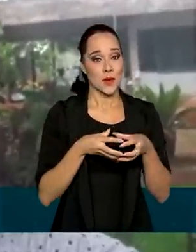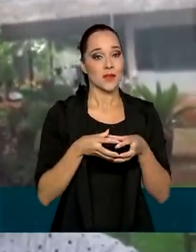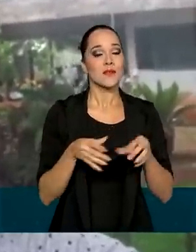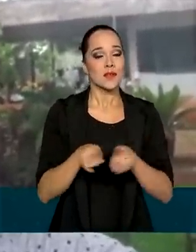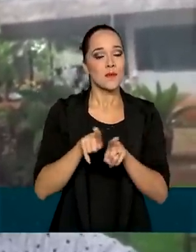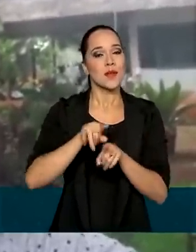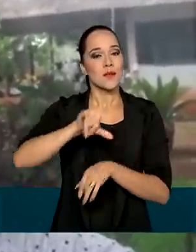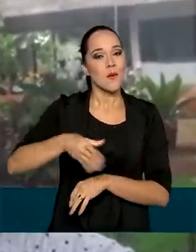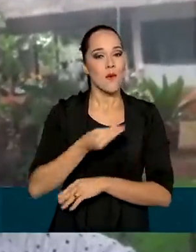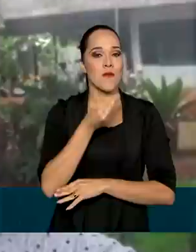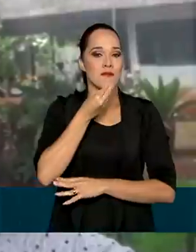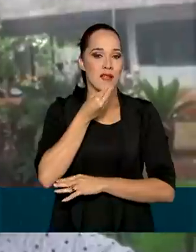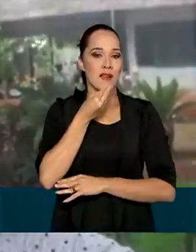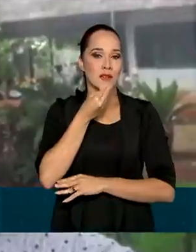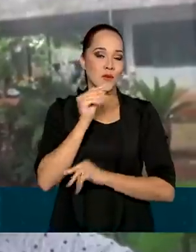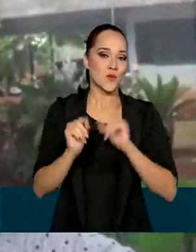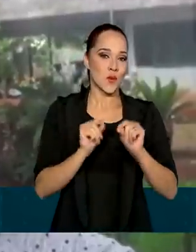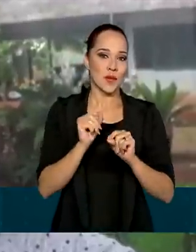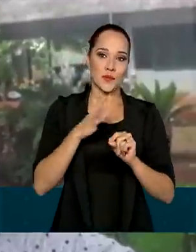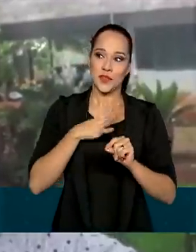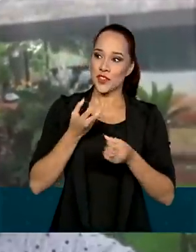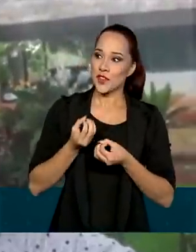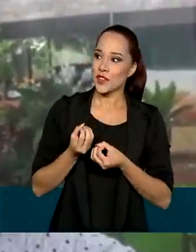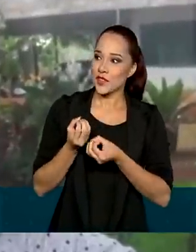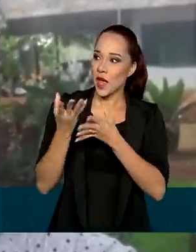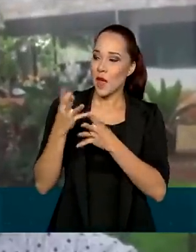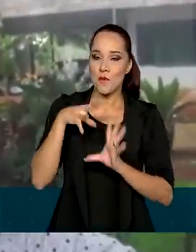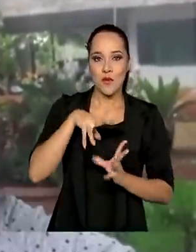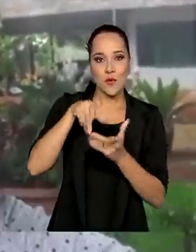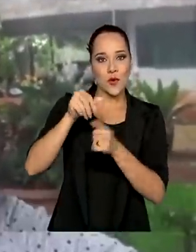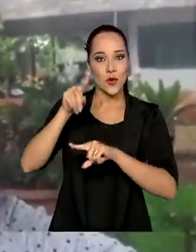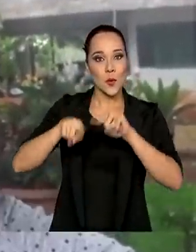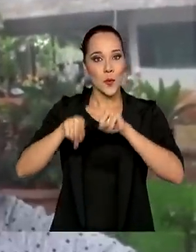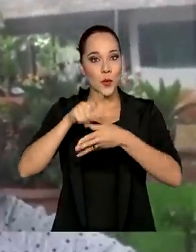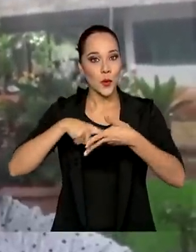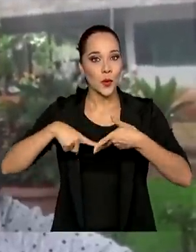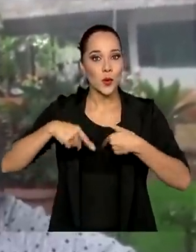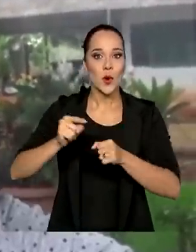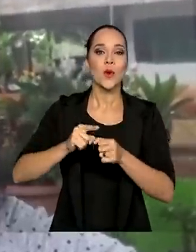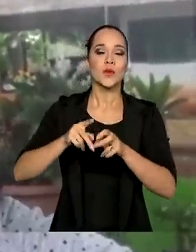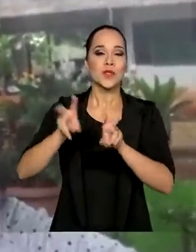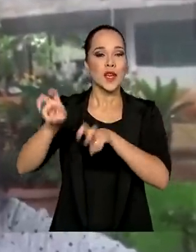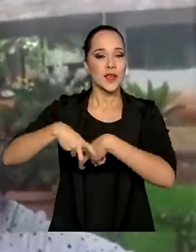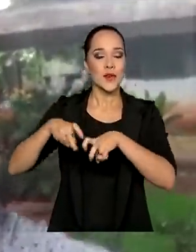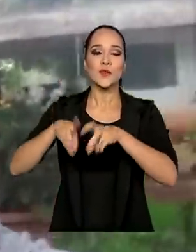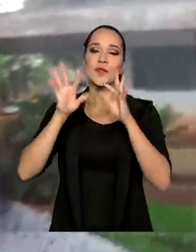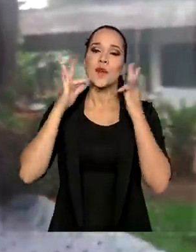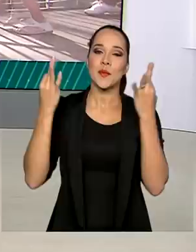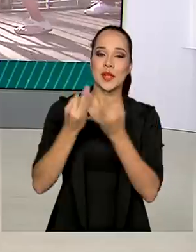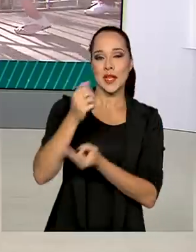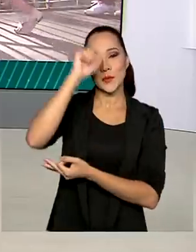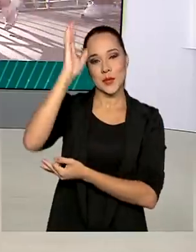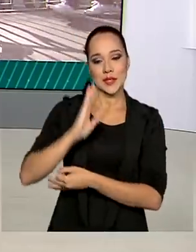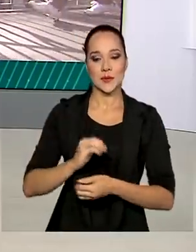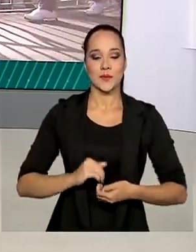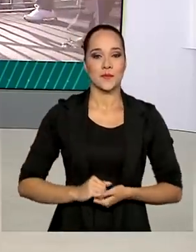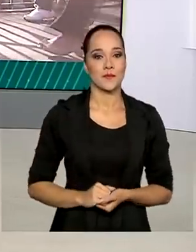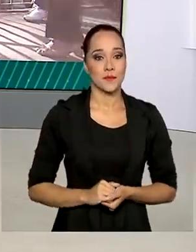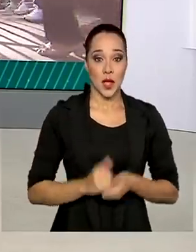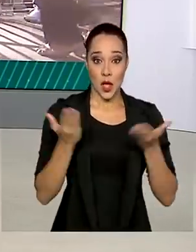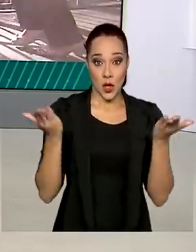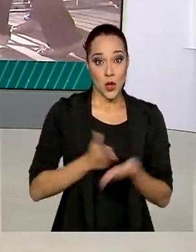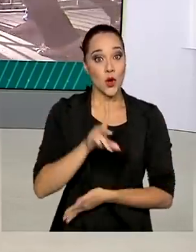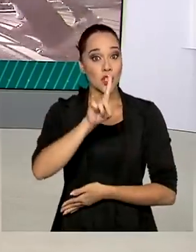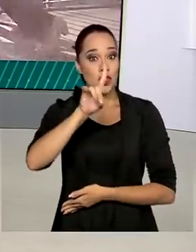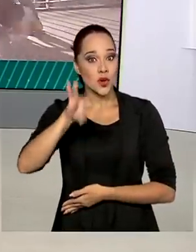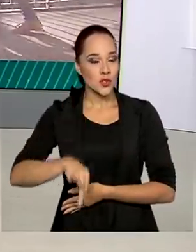oportunidade de levar ao mundo produtos da agricultura familiar brasiliense. E hoje